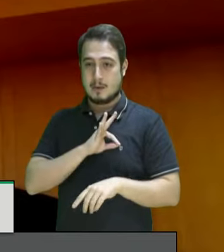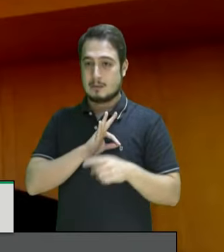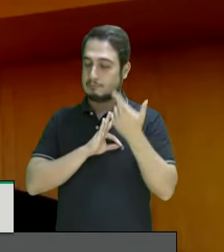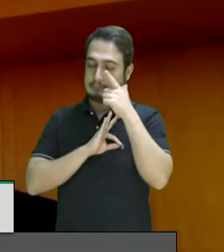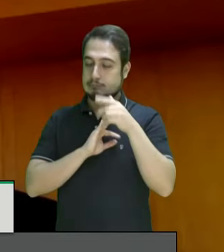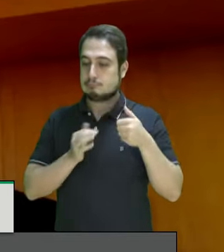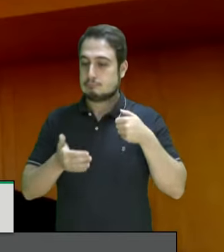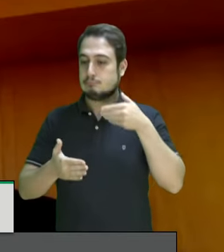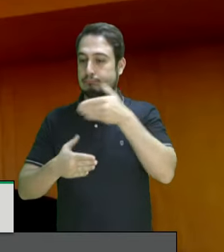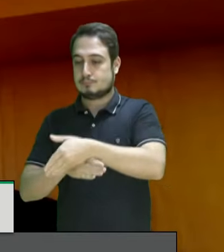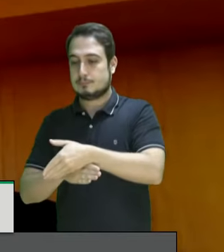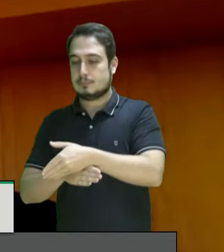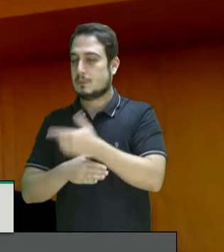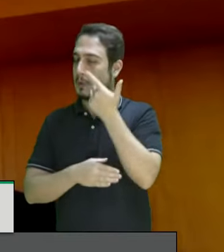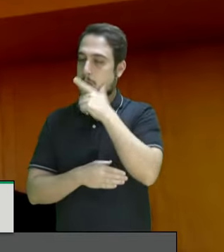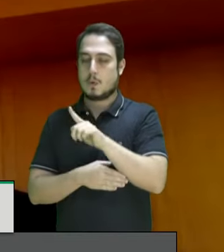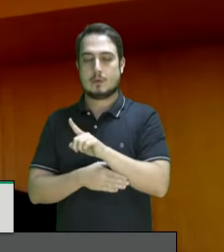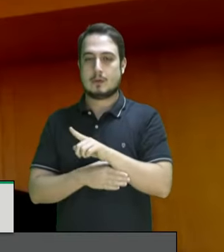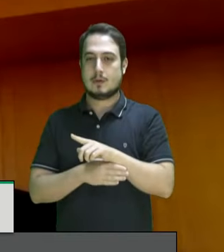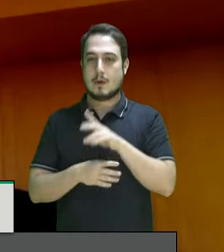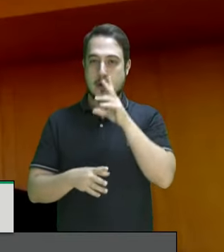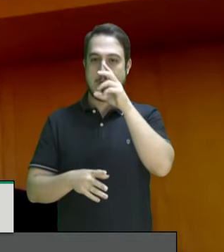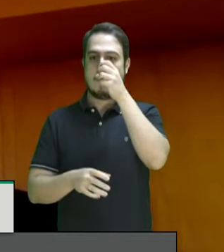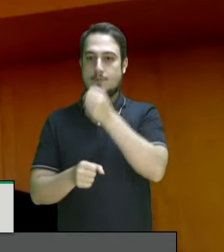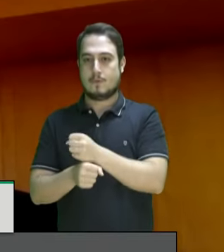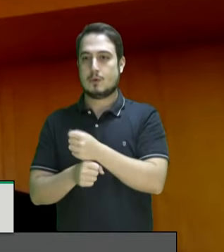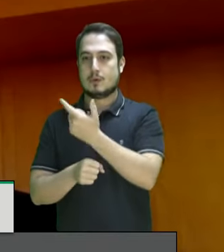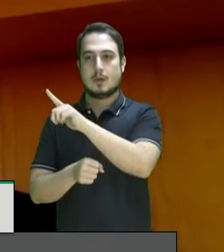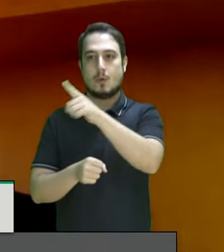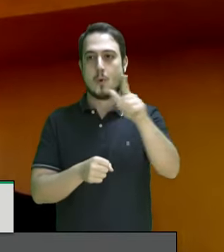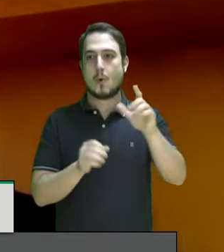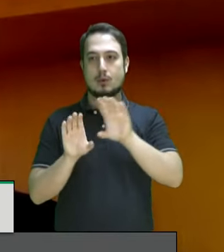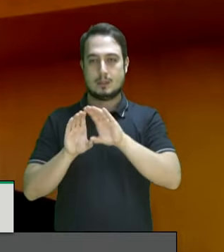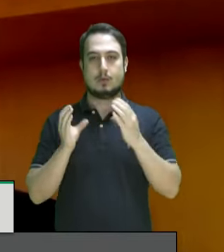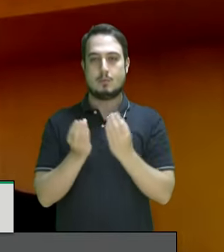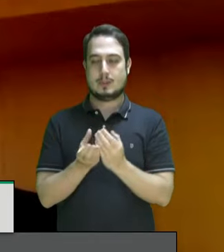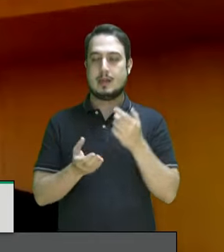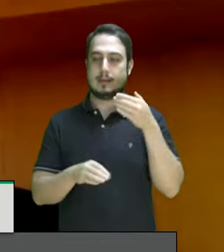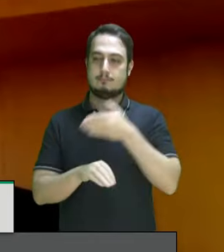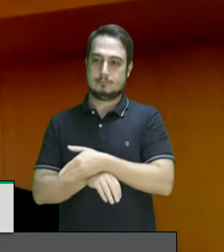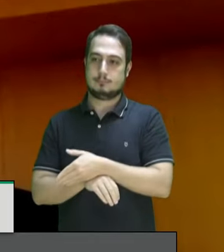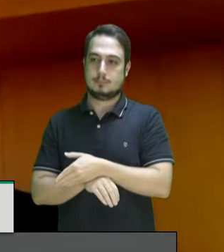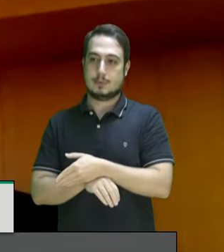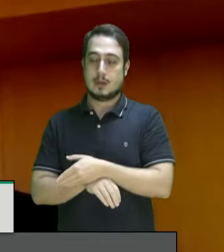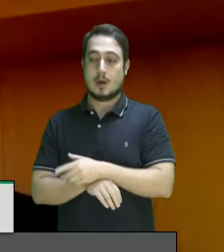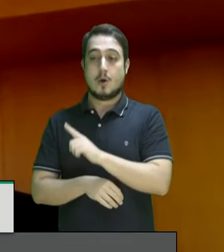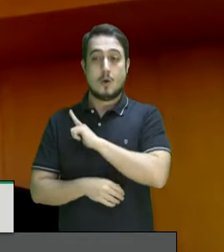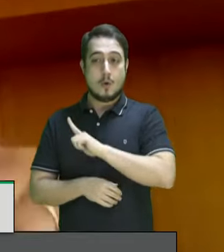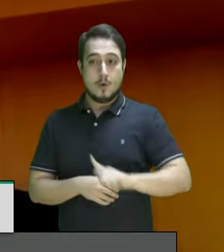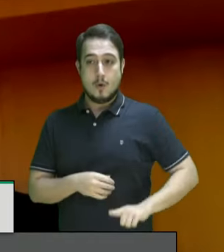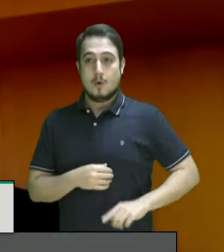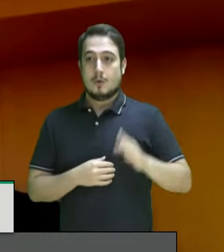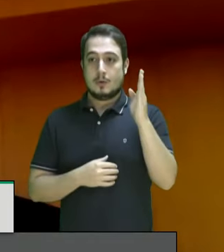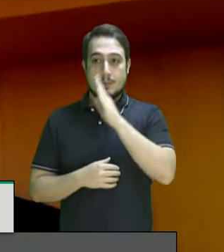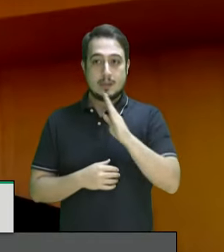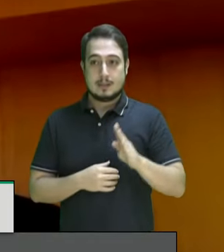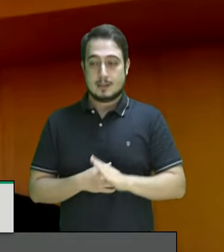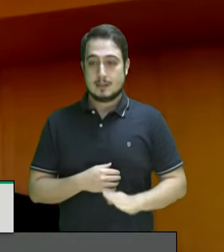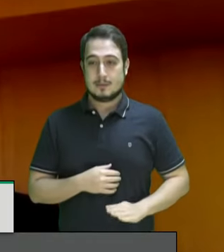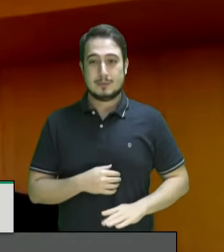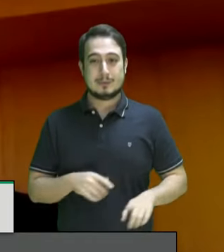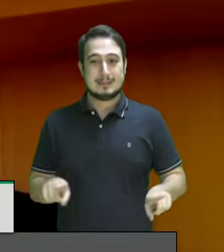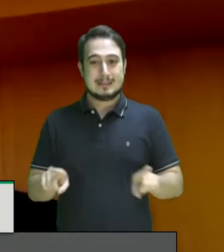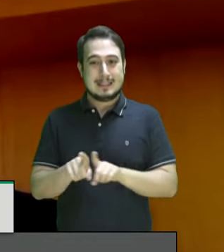conseguiu entrar com a força que entrou em outras comunidades o governo brasileiro hoje tem aliança com a